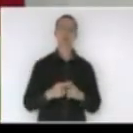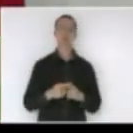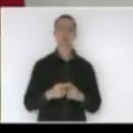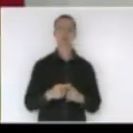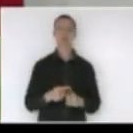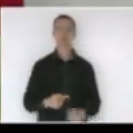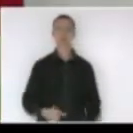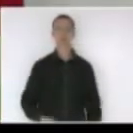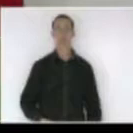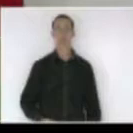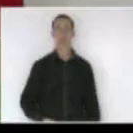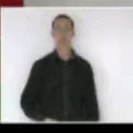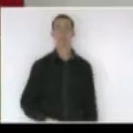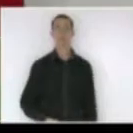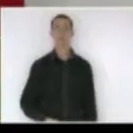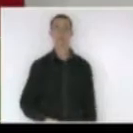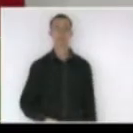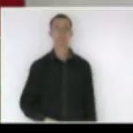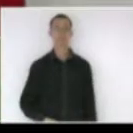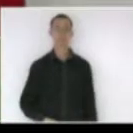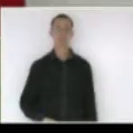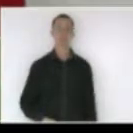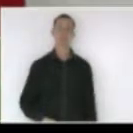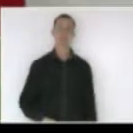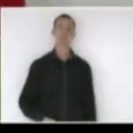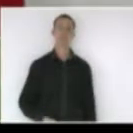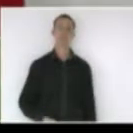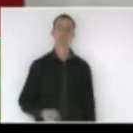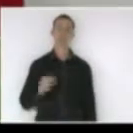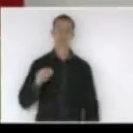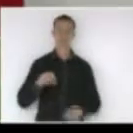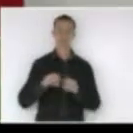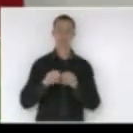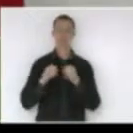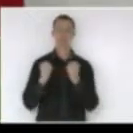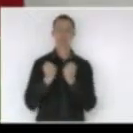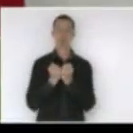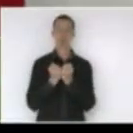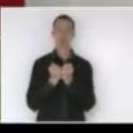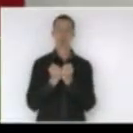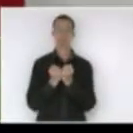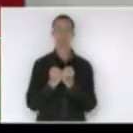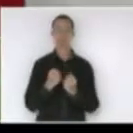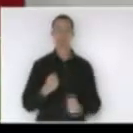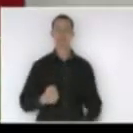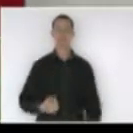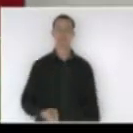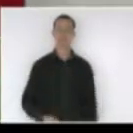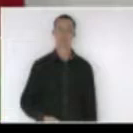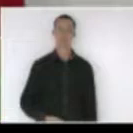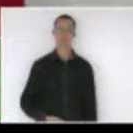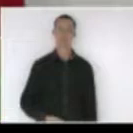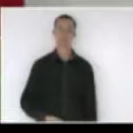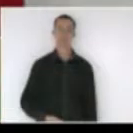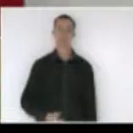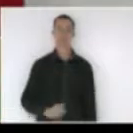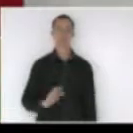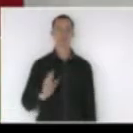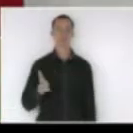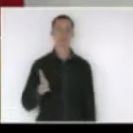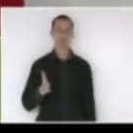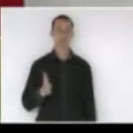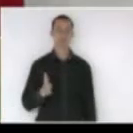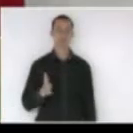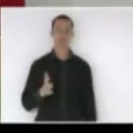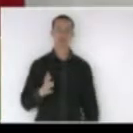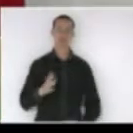desse encontro surgiu e foi feita